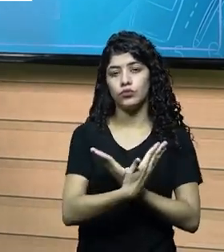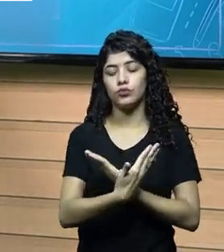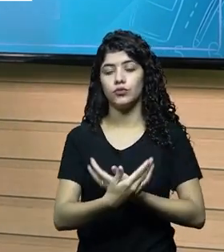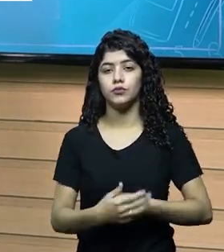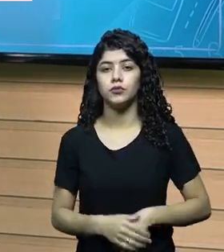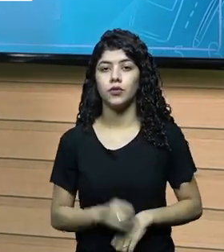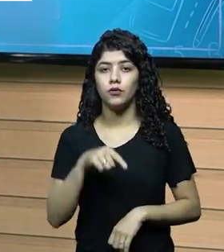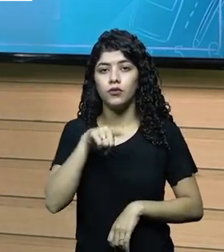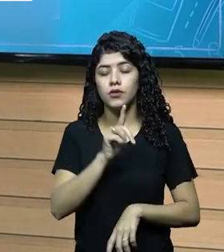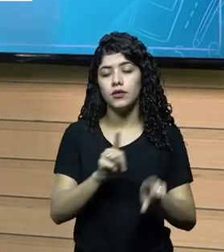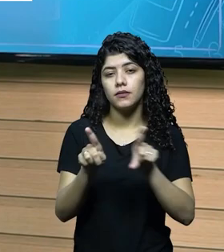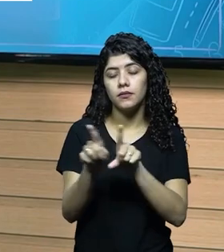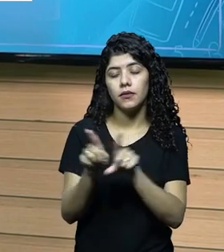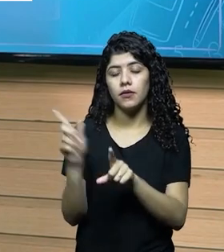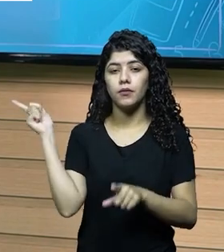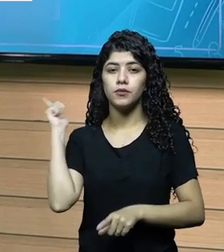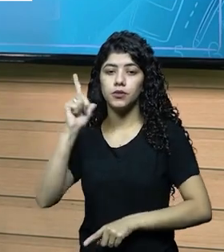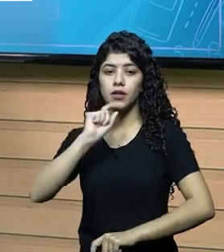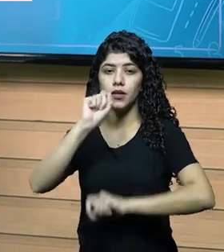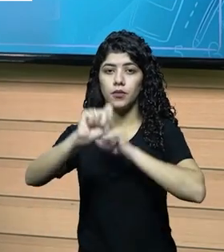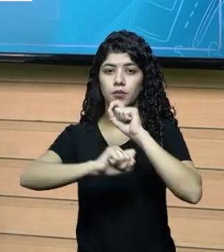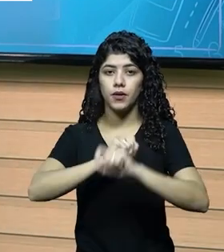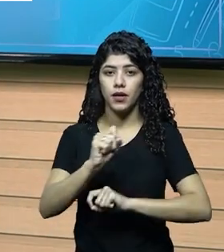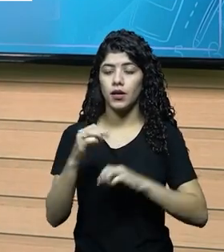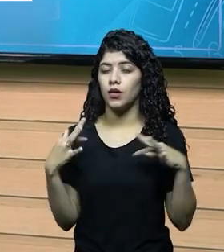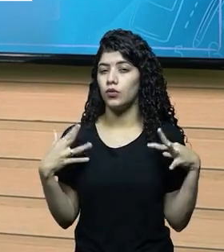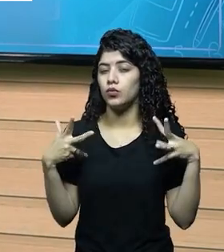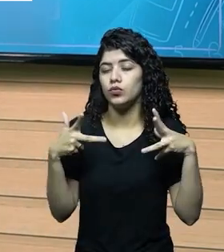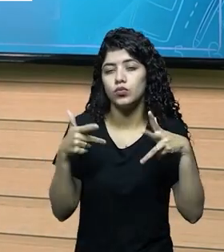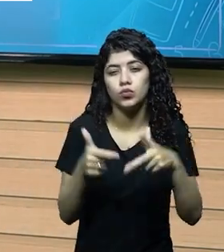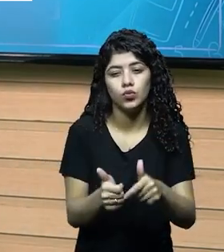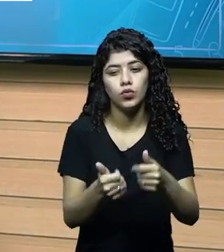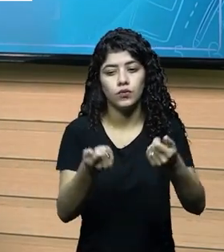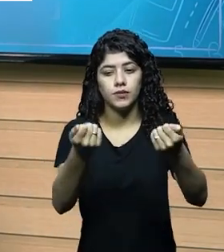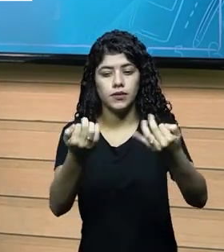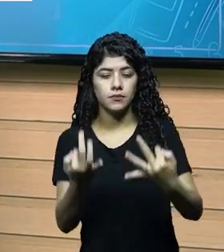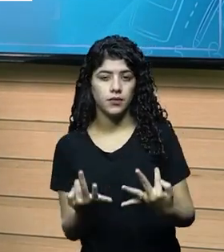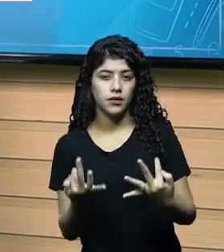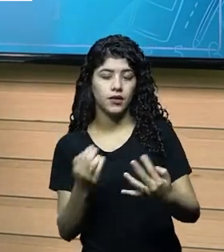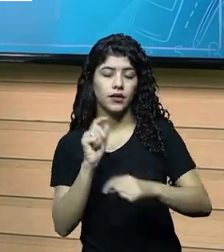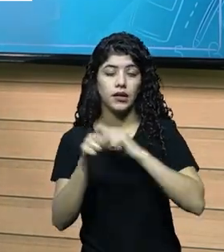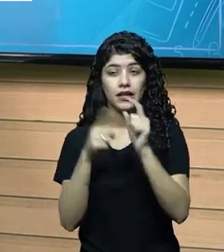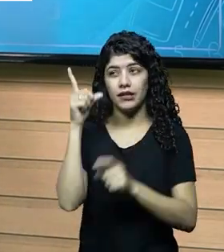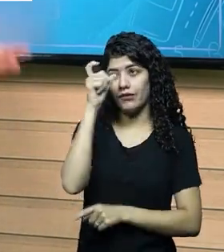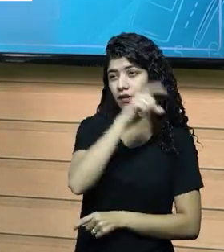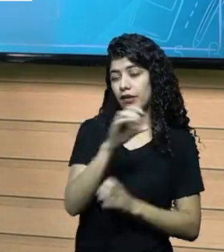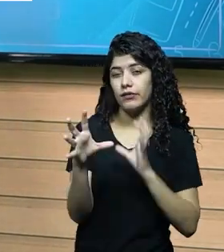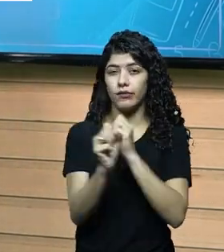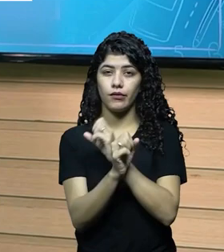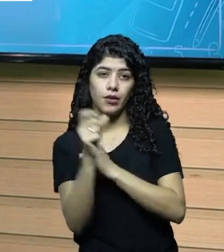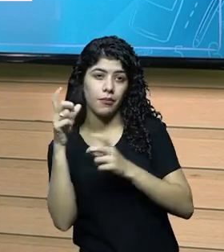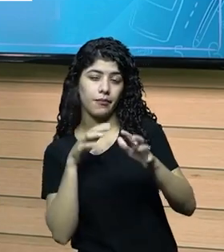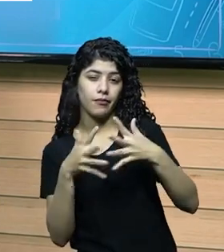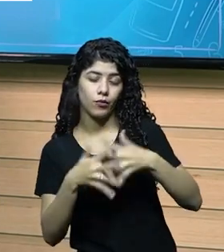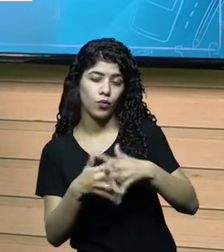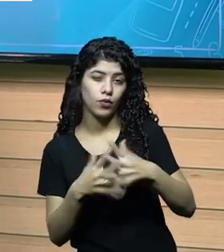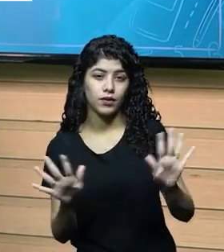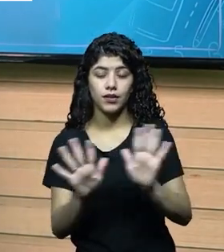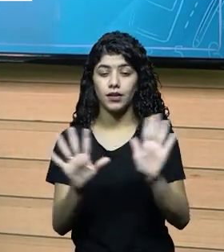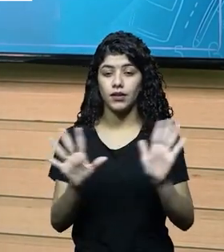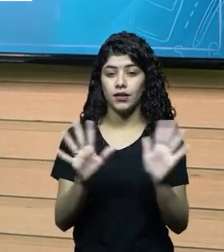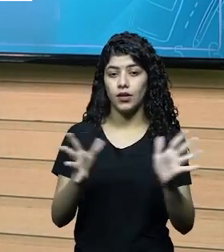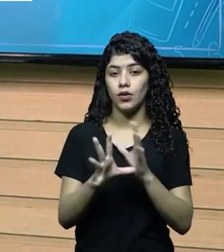interagem com os agentes de resultado, você consegue desmistificar tudo aquilo que se fala de que contabilidade é difícil, de que